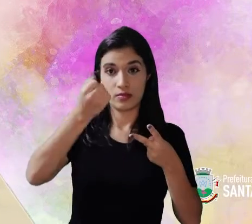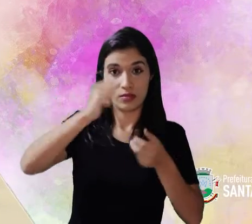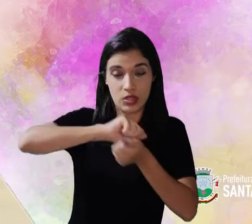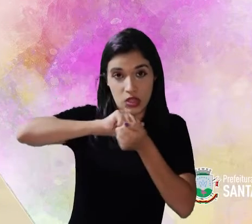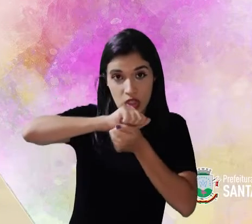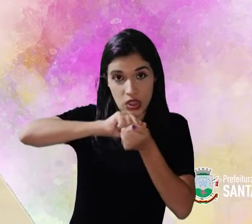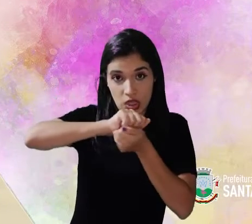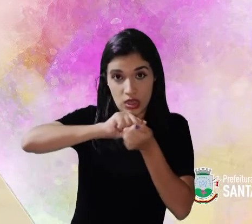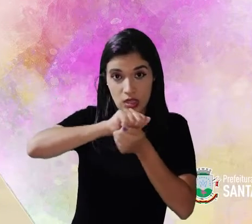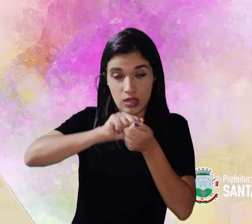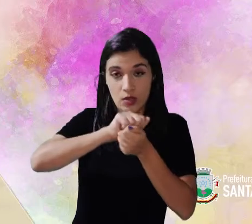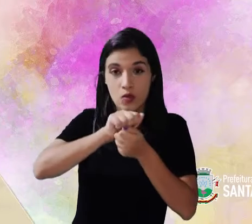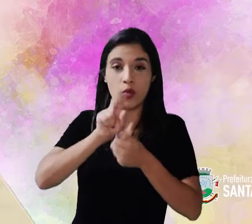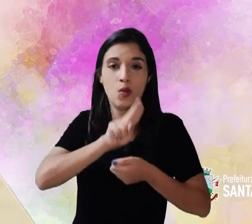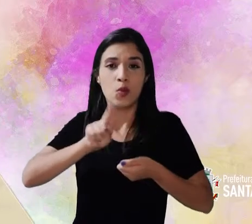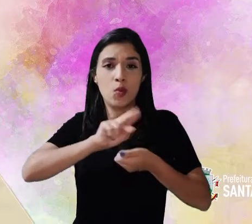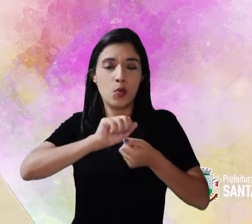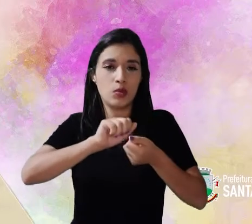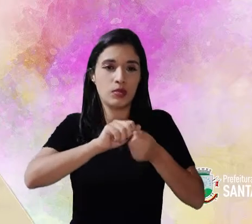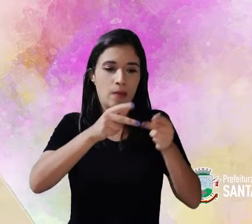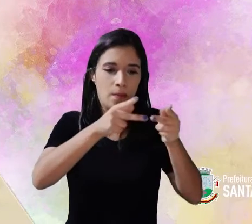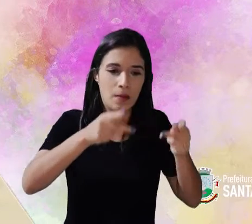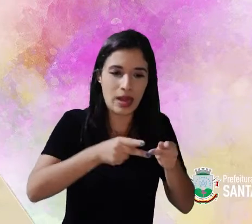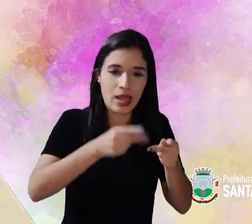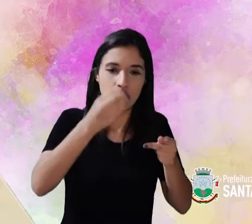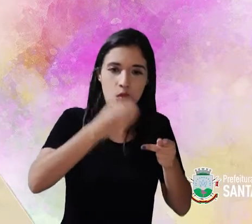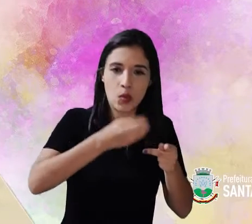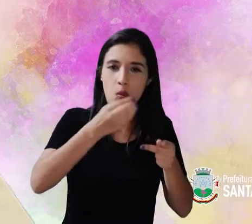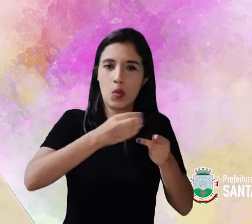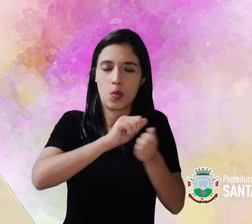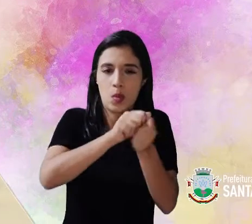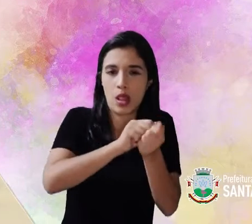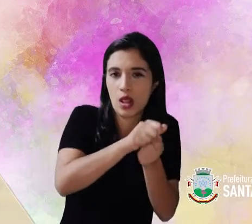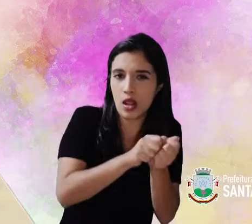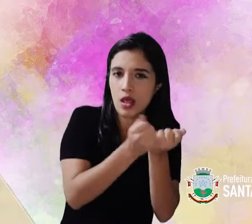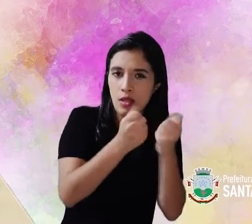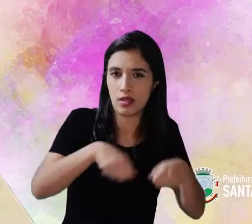Detergente, que você usa para lavar a louça da sua casa.